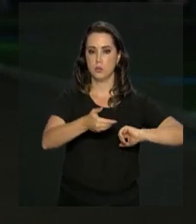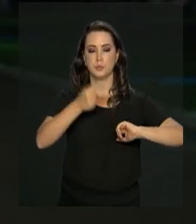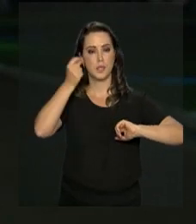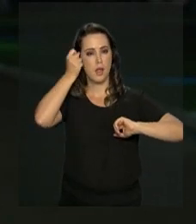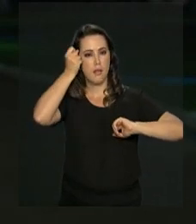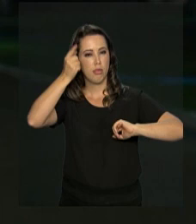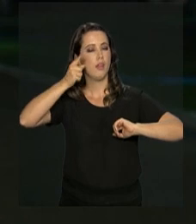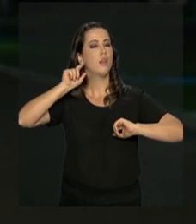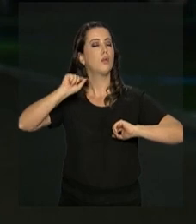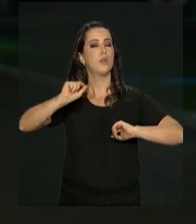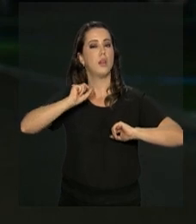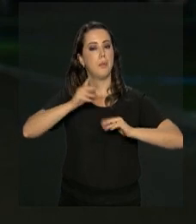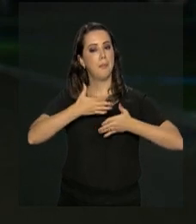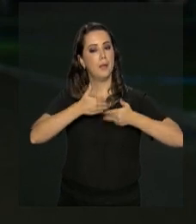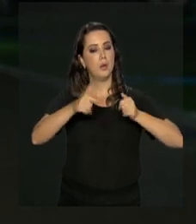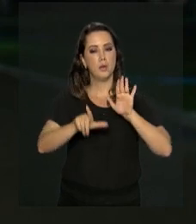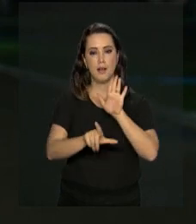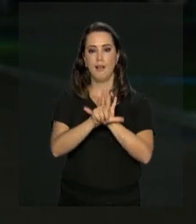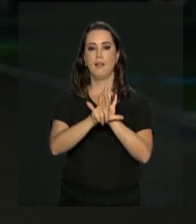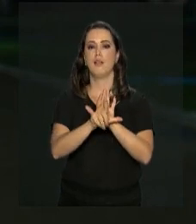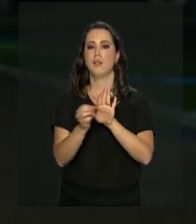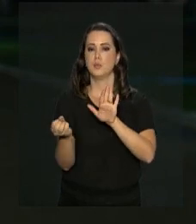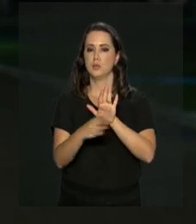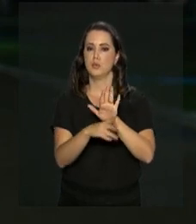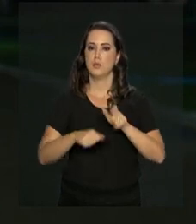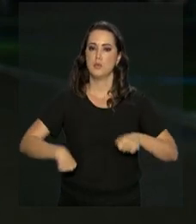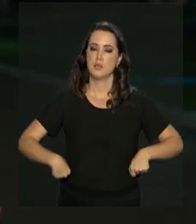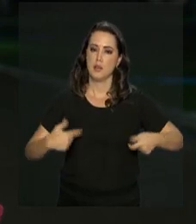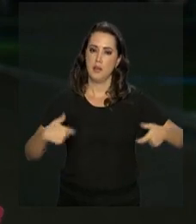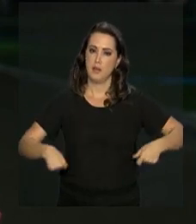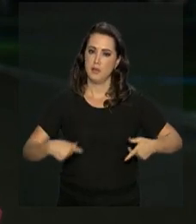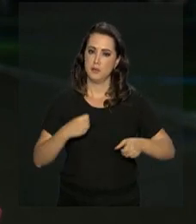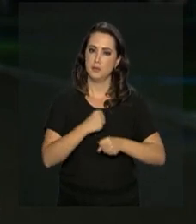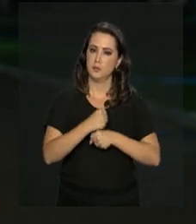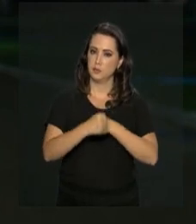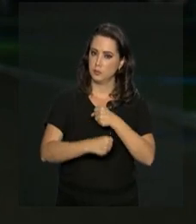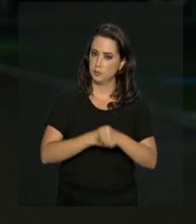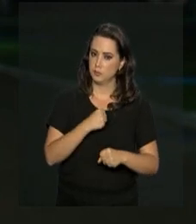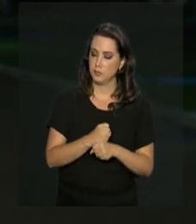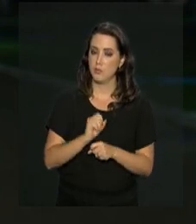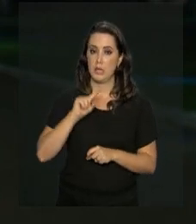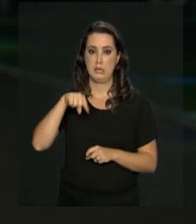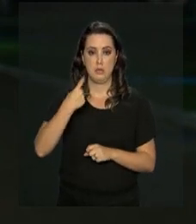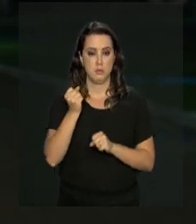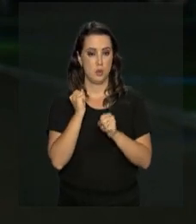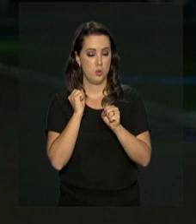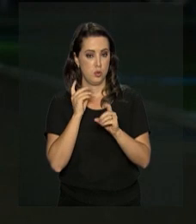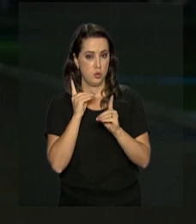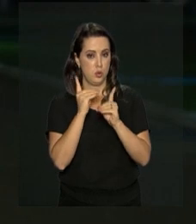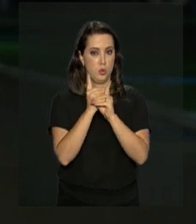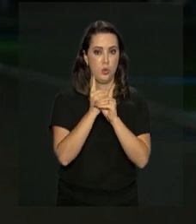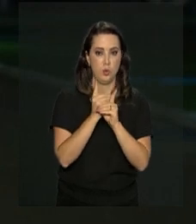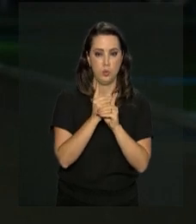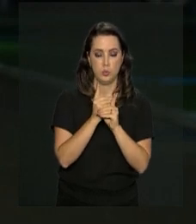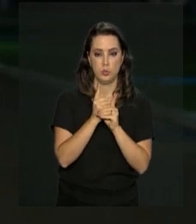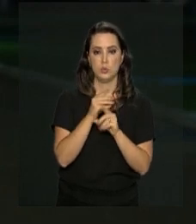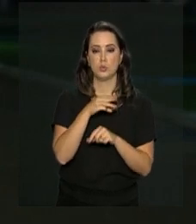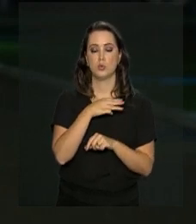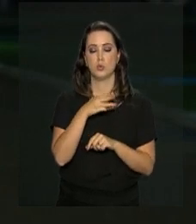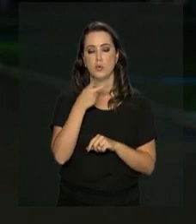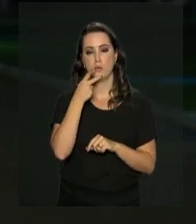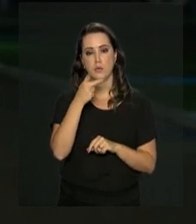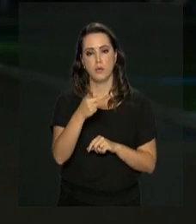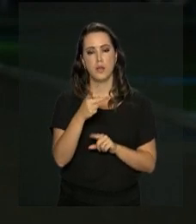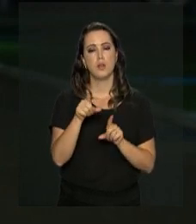a lei para uma nova realidade de despesas no próximo ano. Após o encontro, Colnago afirmou que a